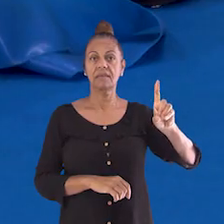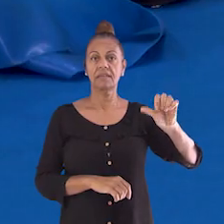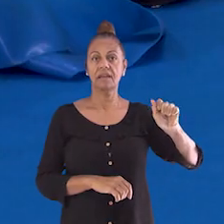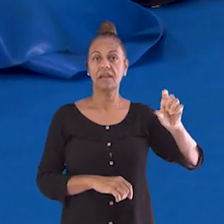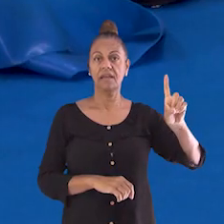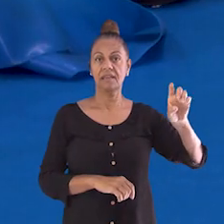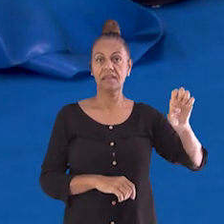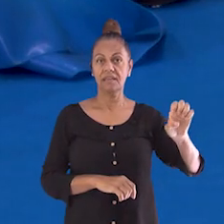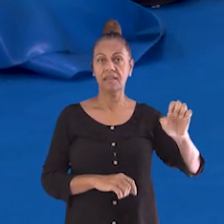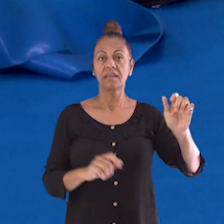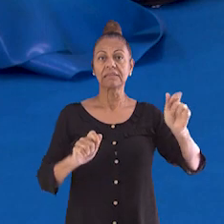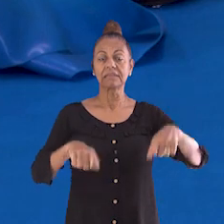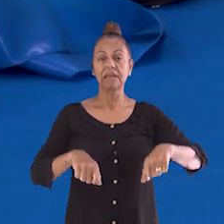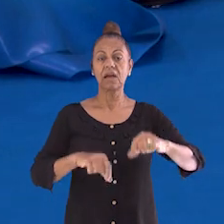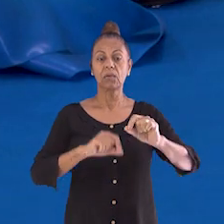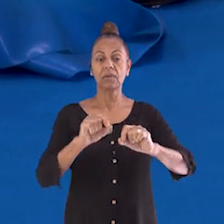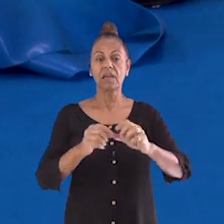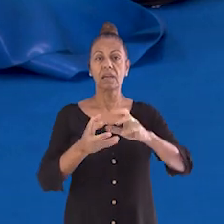moldado.